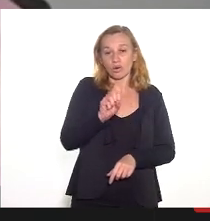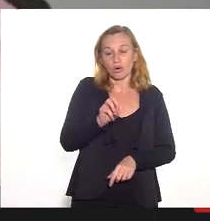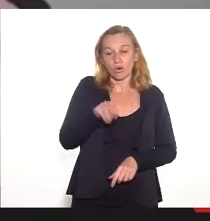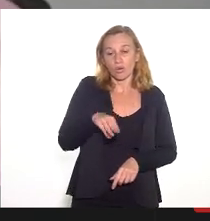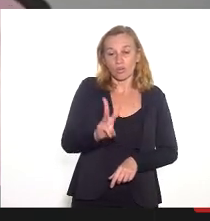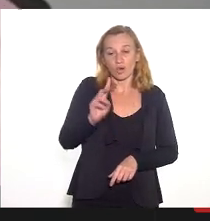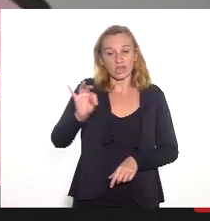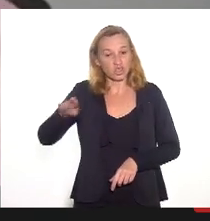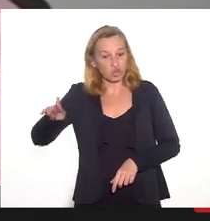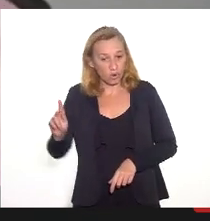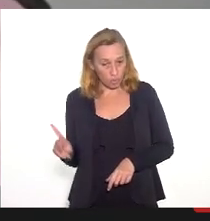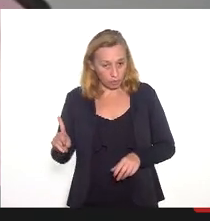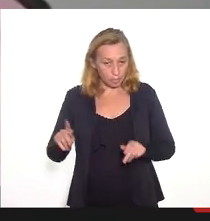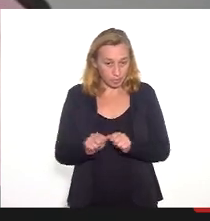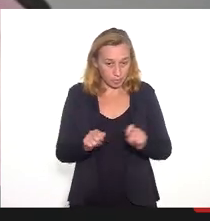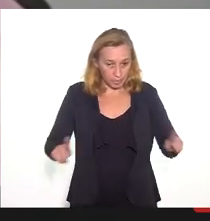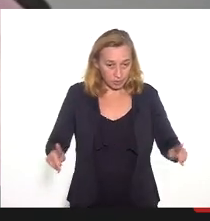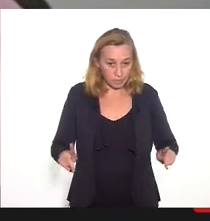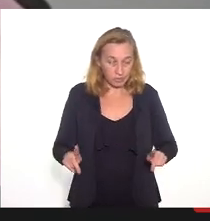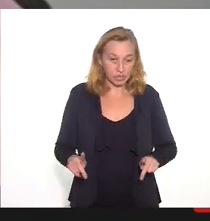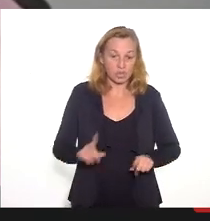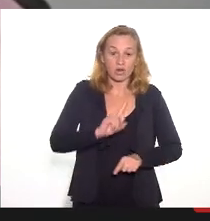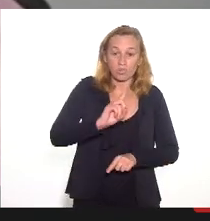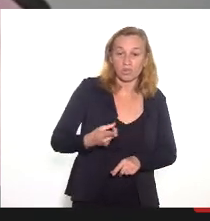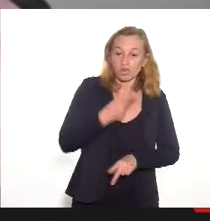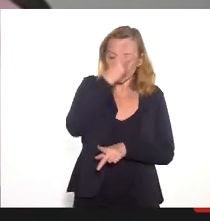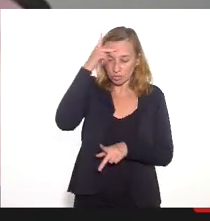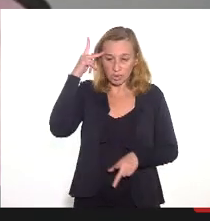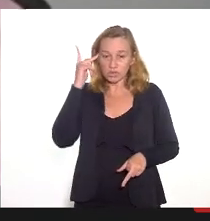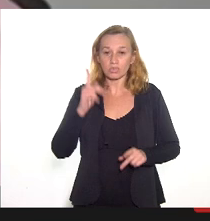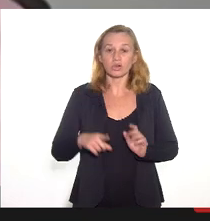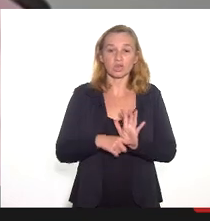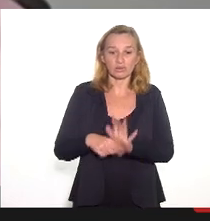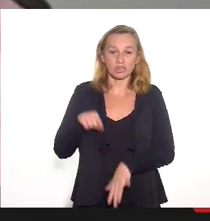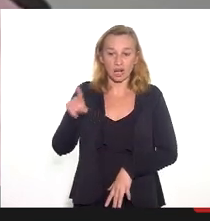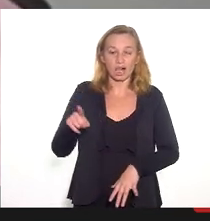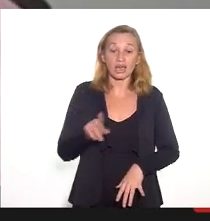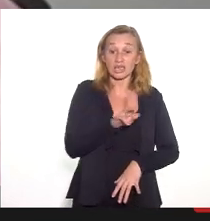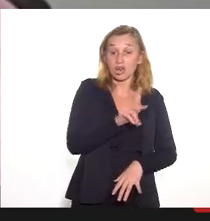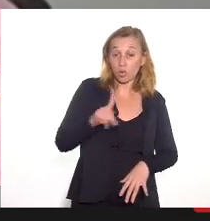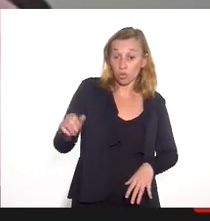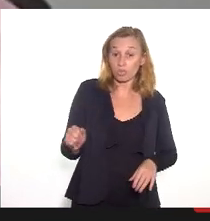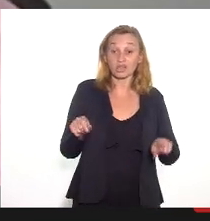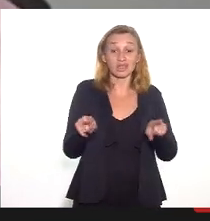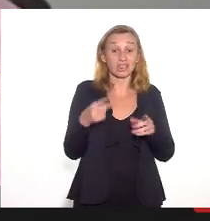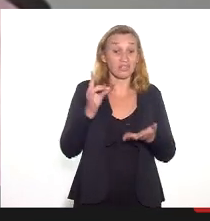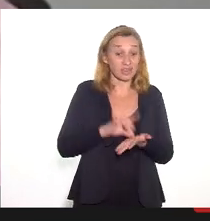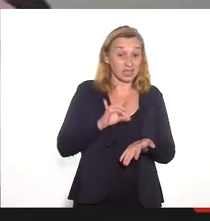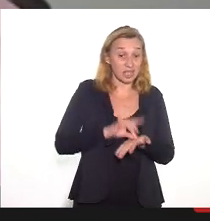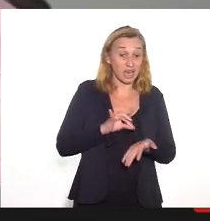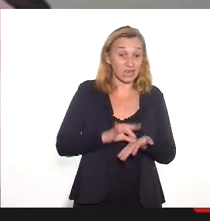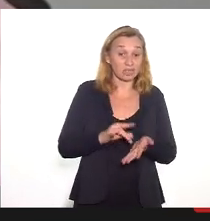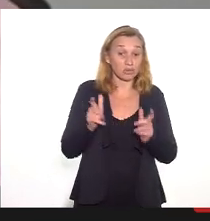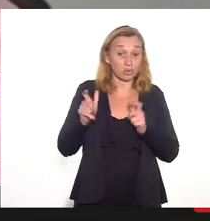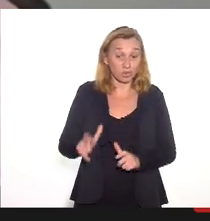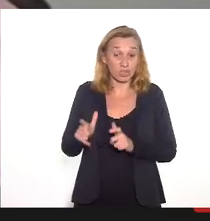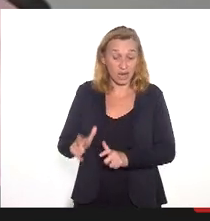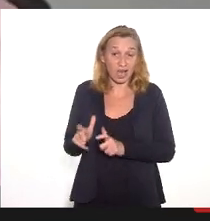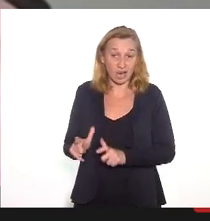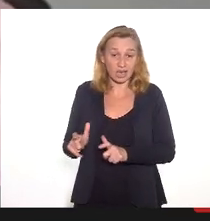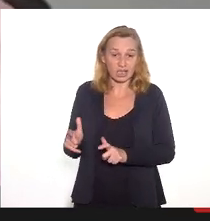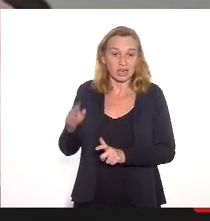Campo Grande e Santa Cruz de um milhão de pessoas. E essas UPAs, na verdade, onde elas estão localizadas,